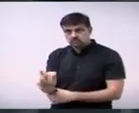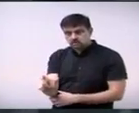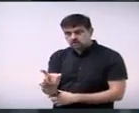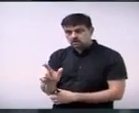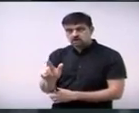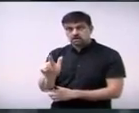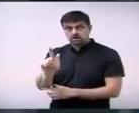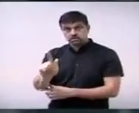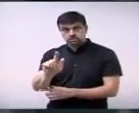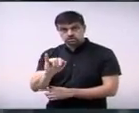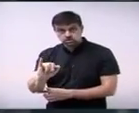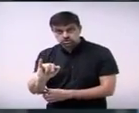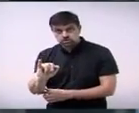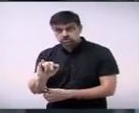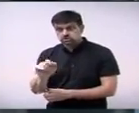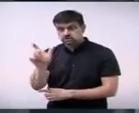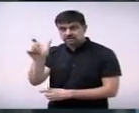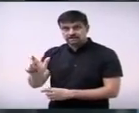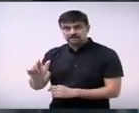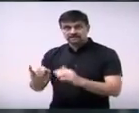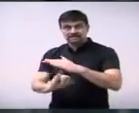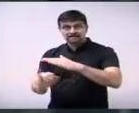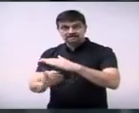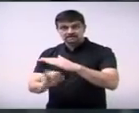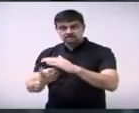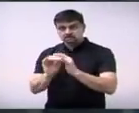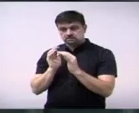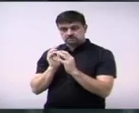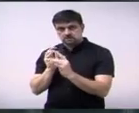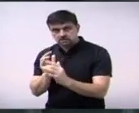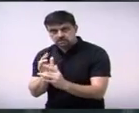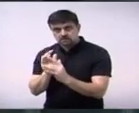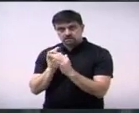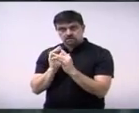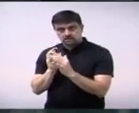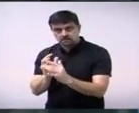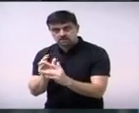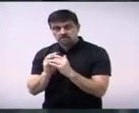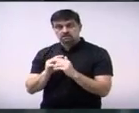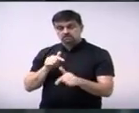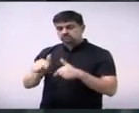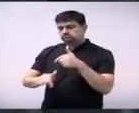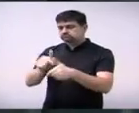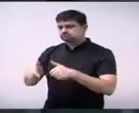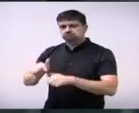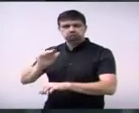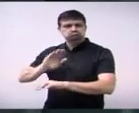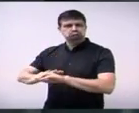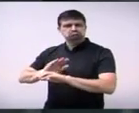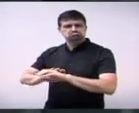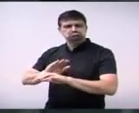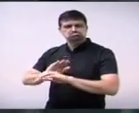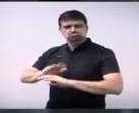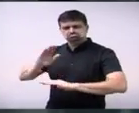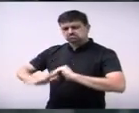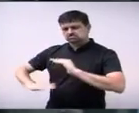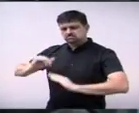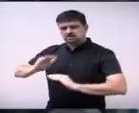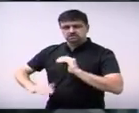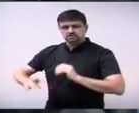da entidade viver autismo pelo trabalho que faz na conscientização